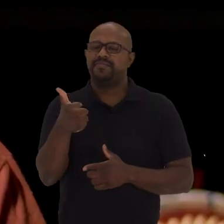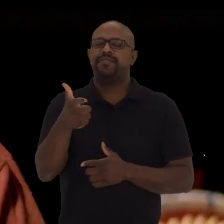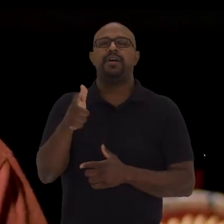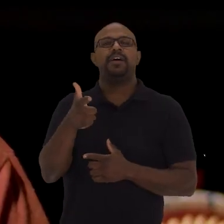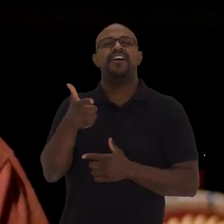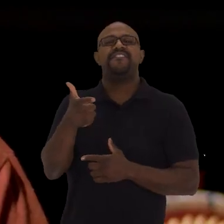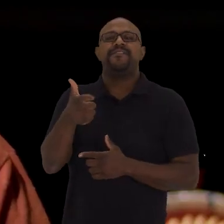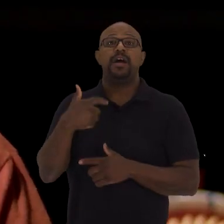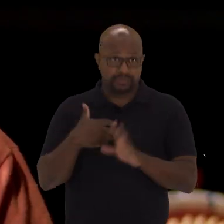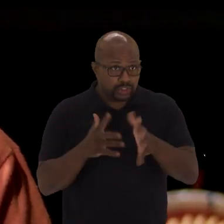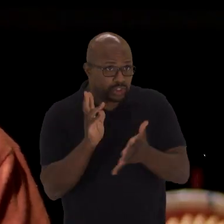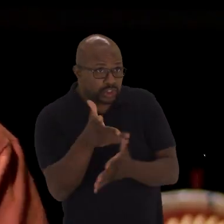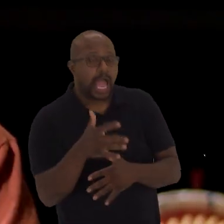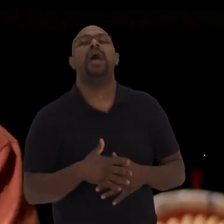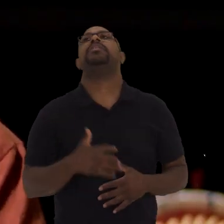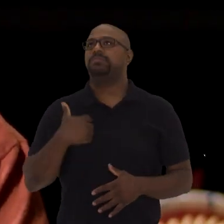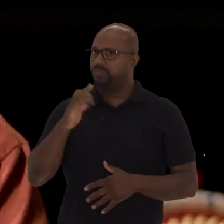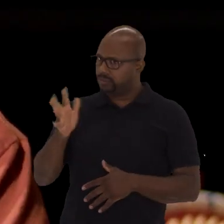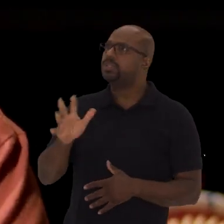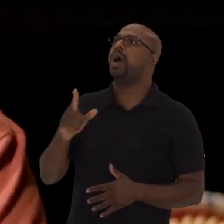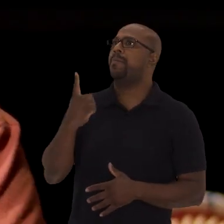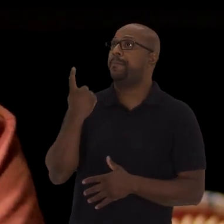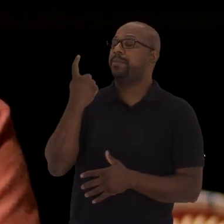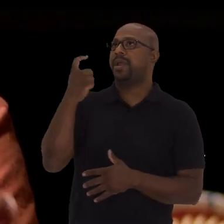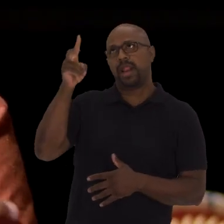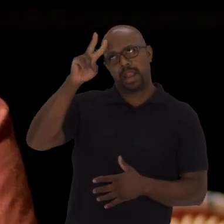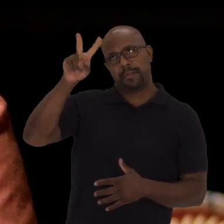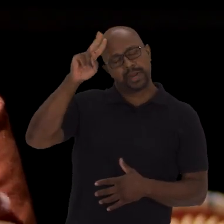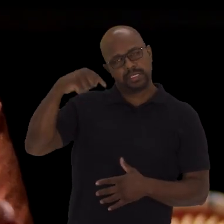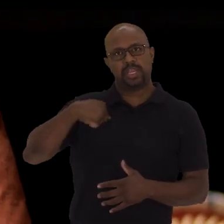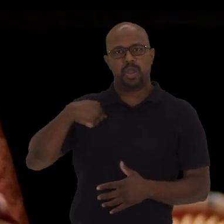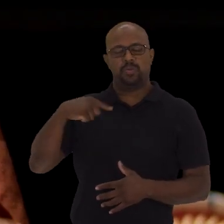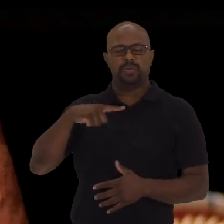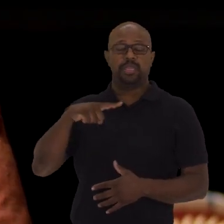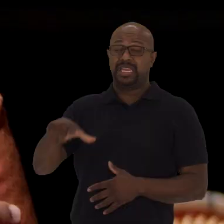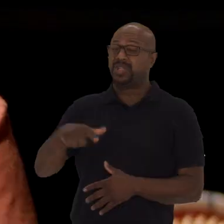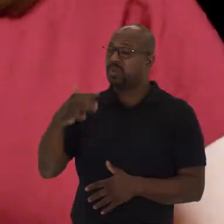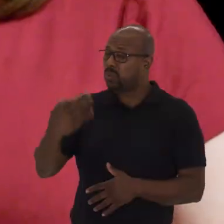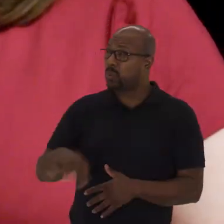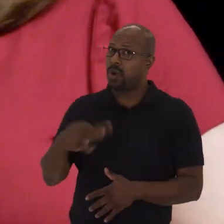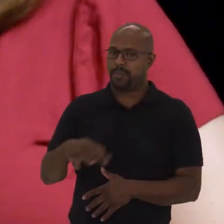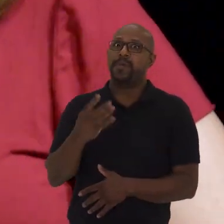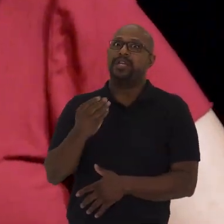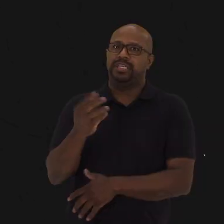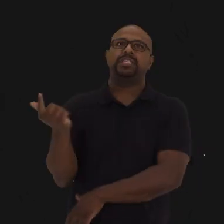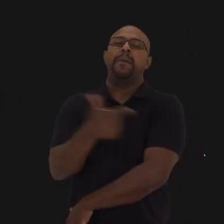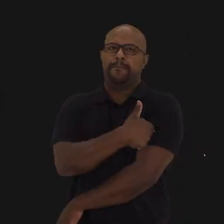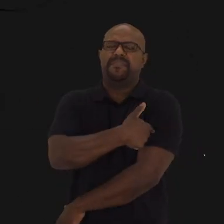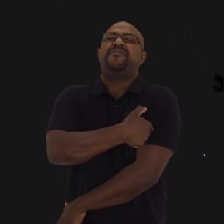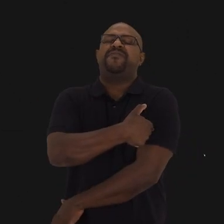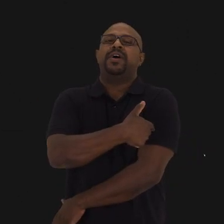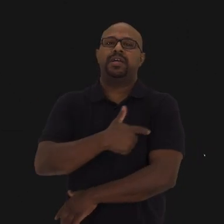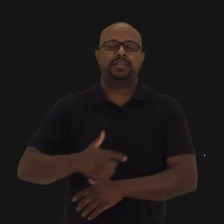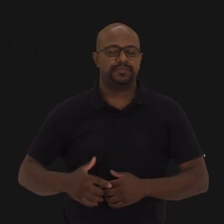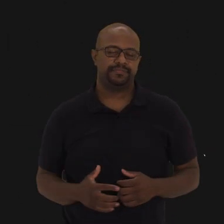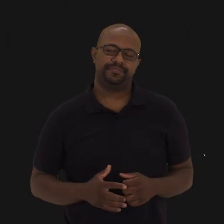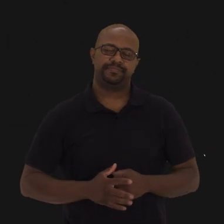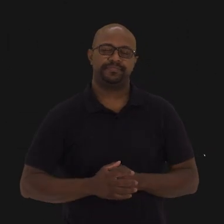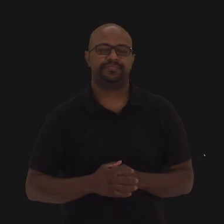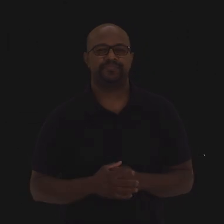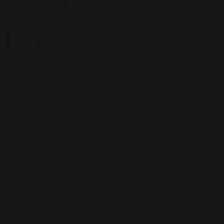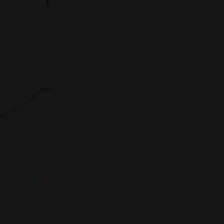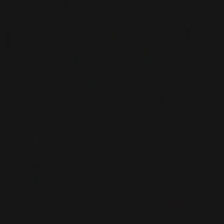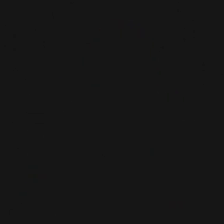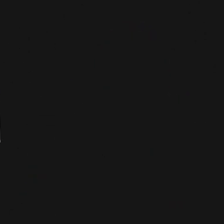Miguel? Eu tomei E uma das primeiras lembranças que eu tenho Eu lembro que doeu bastante Fotografia em preto e branco De